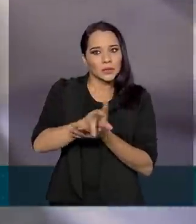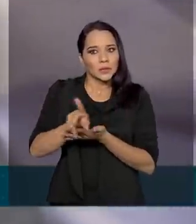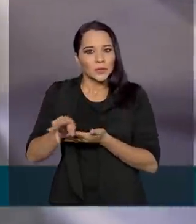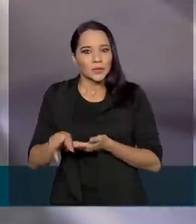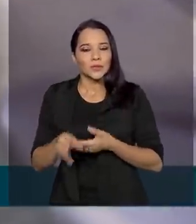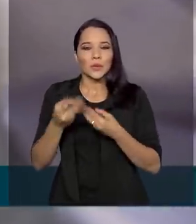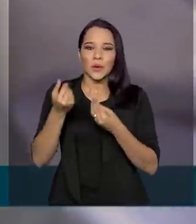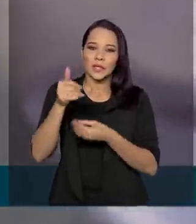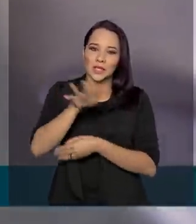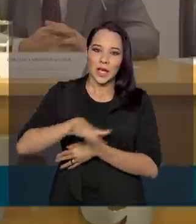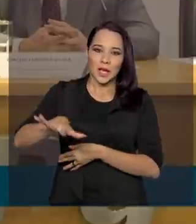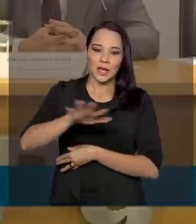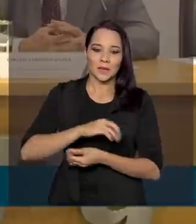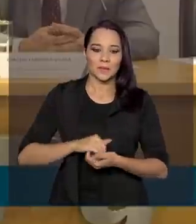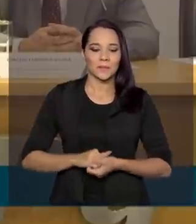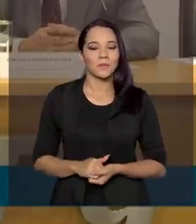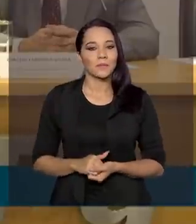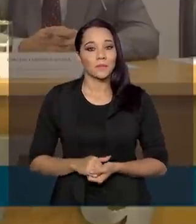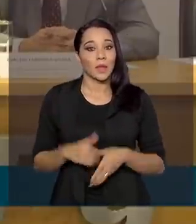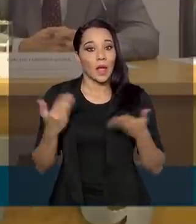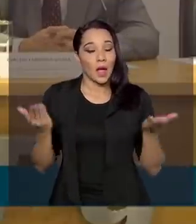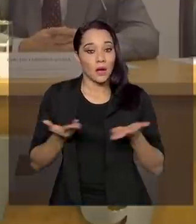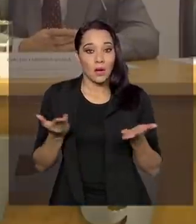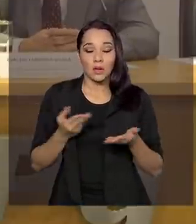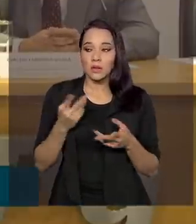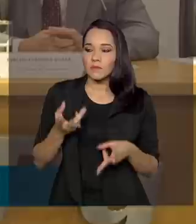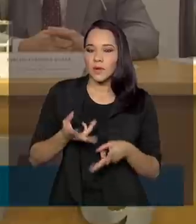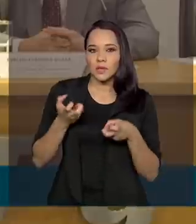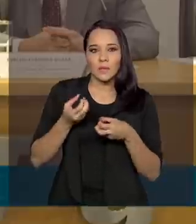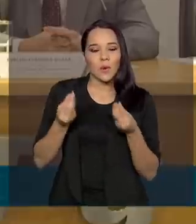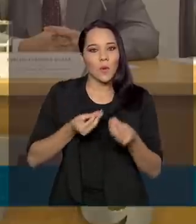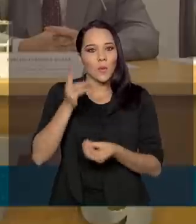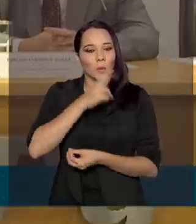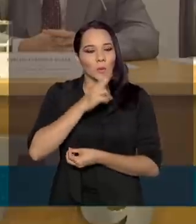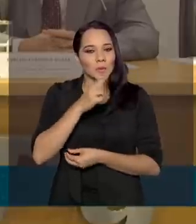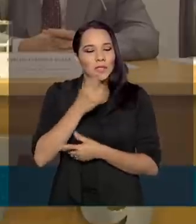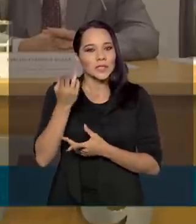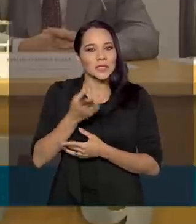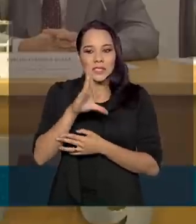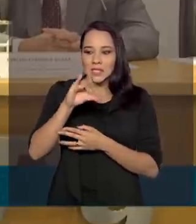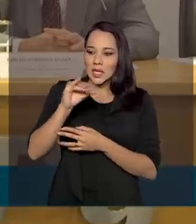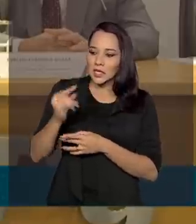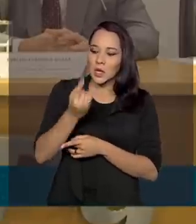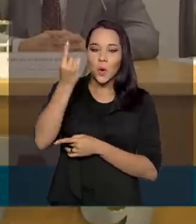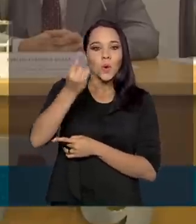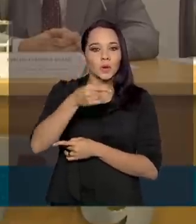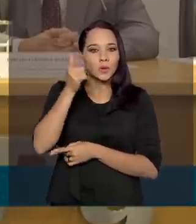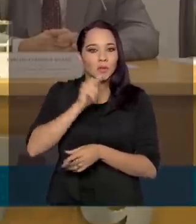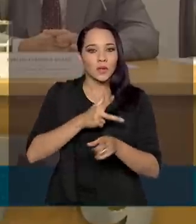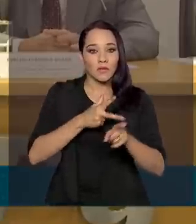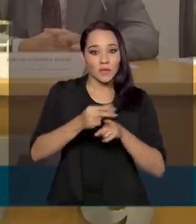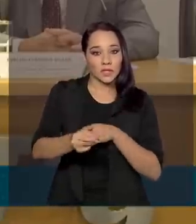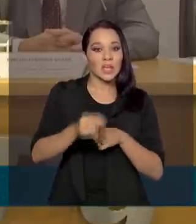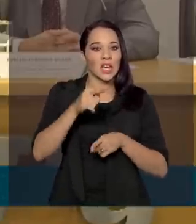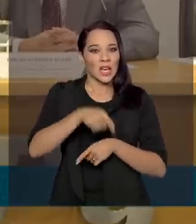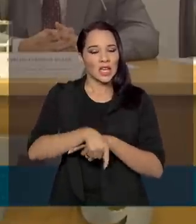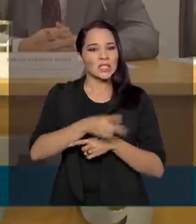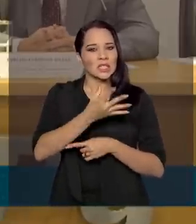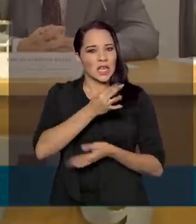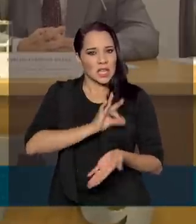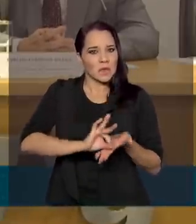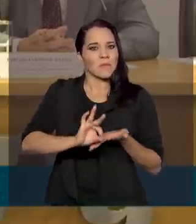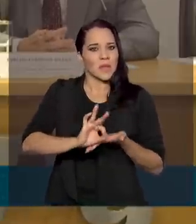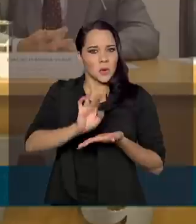com esse universo. Agora a gente vê a necessidade da ciência como a única arma para poder vencer esse inimigo,